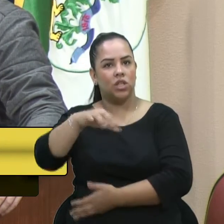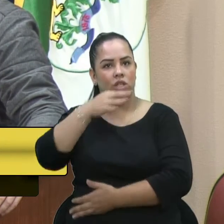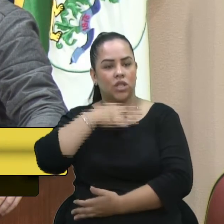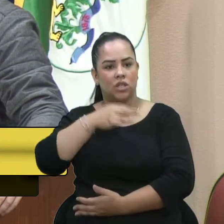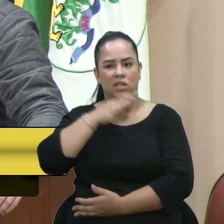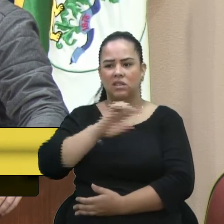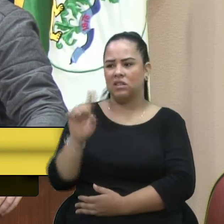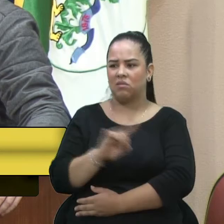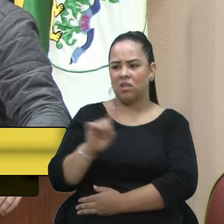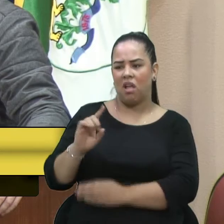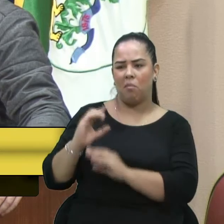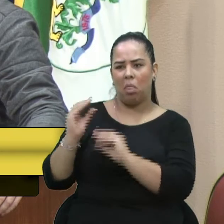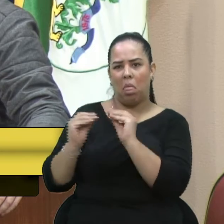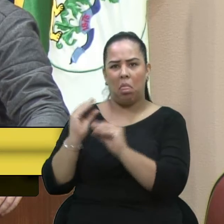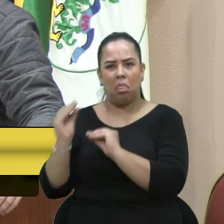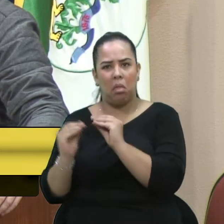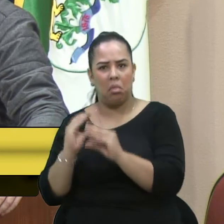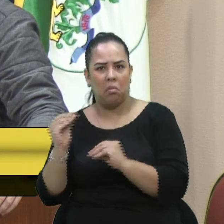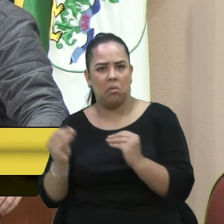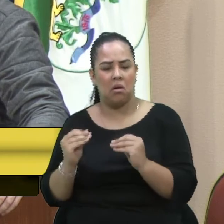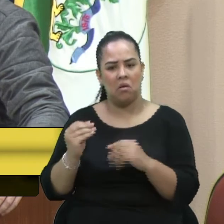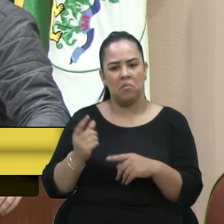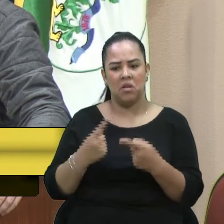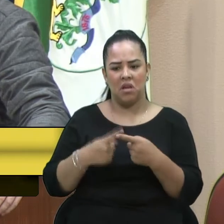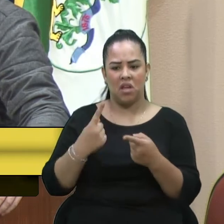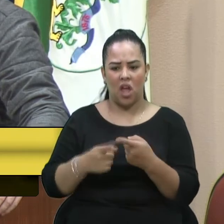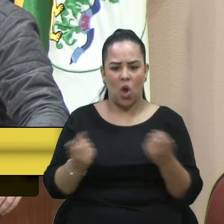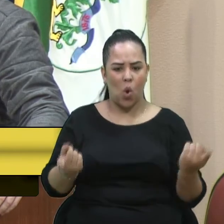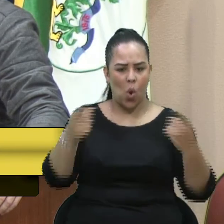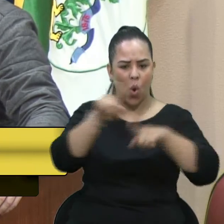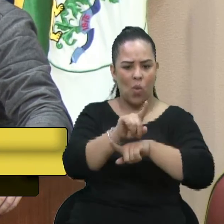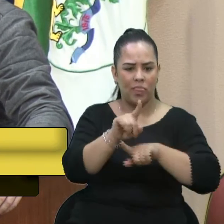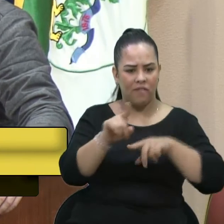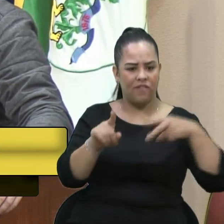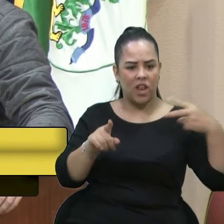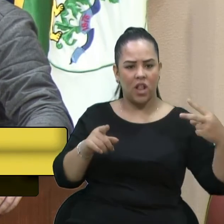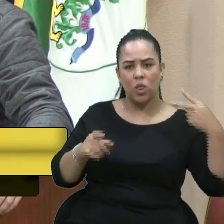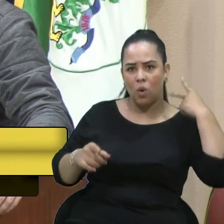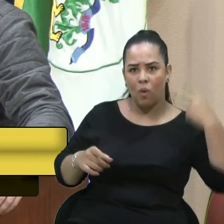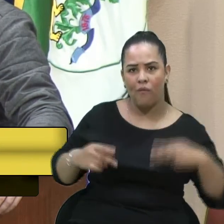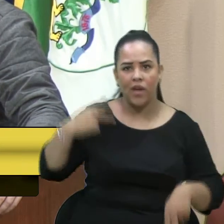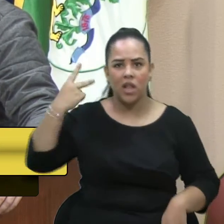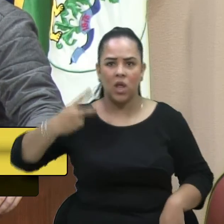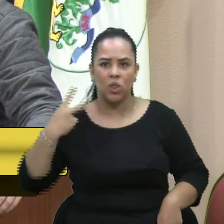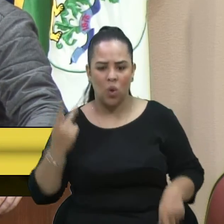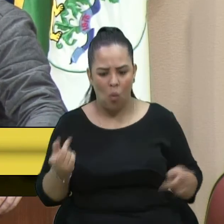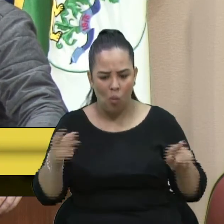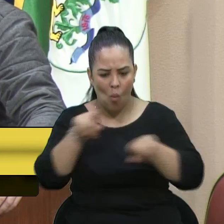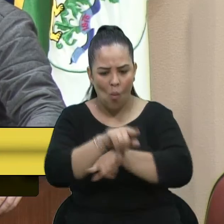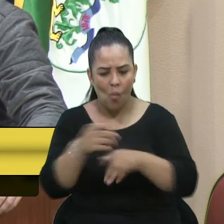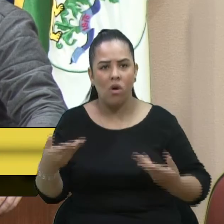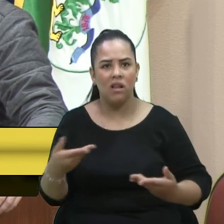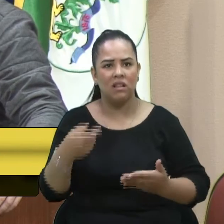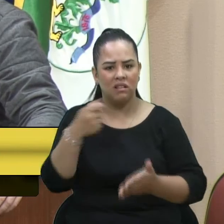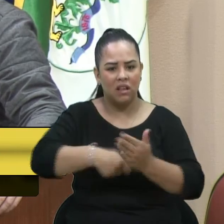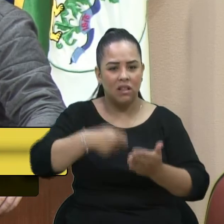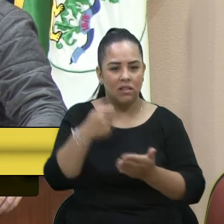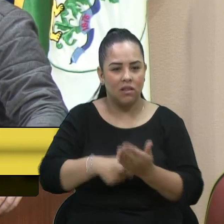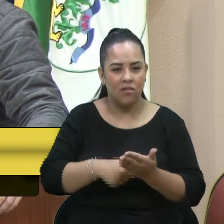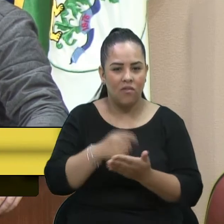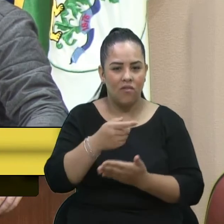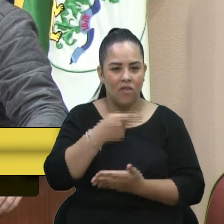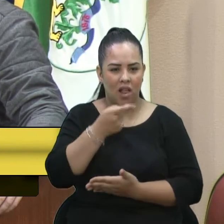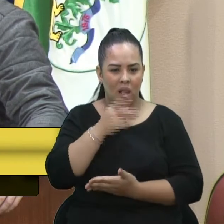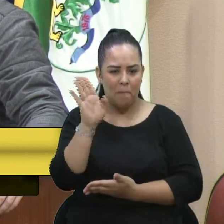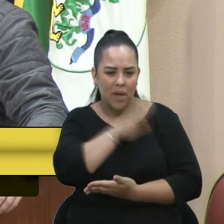ficar com esse mimimi, colocando um vereador contra o outro, ou seja lá o que for, e tentando depreciar os